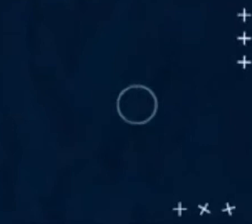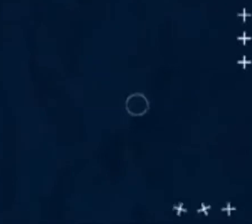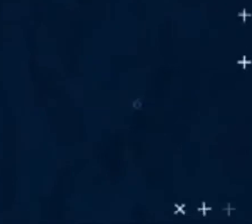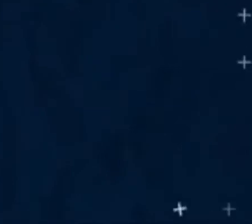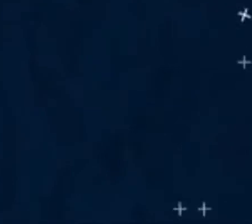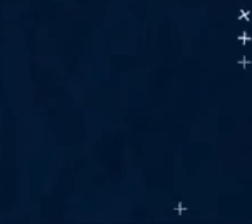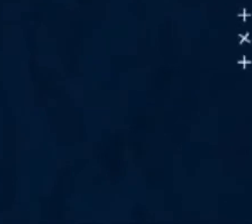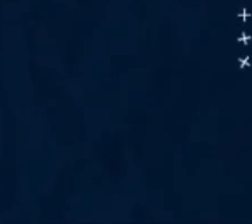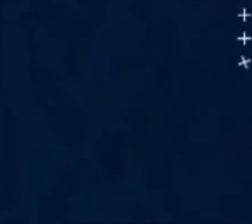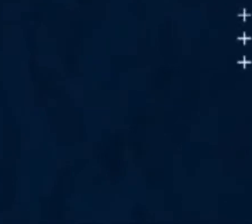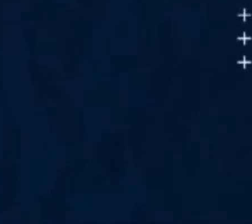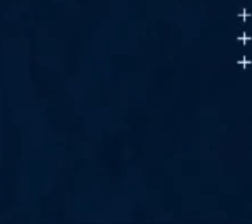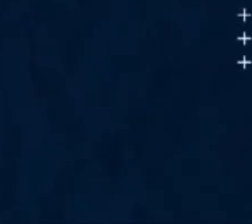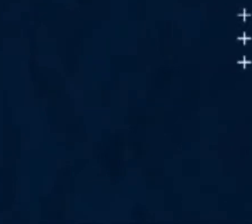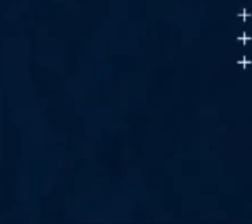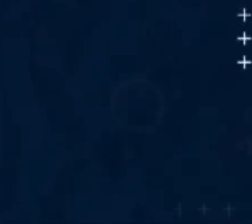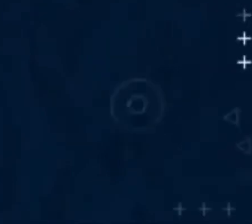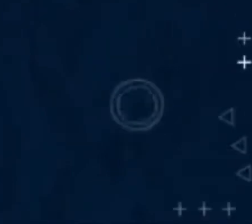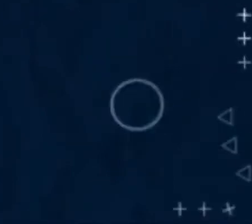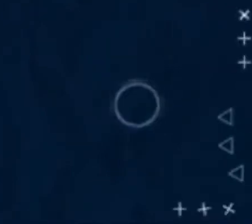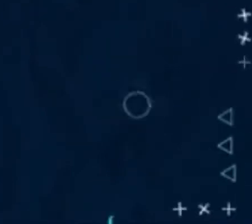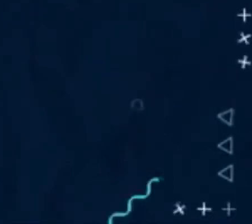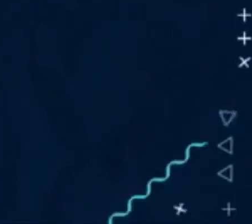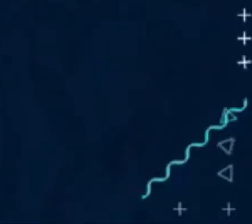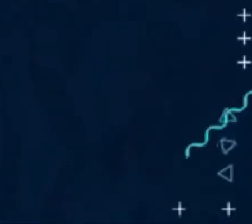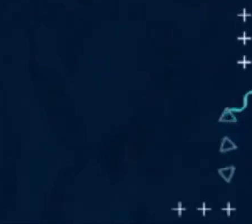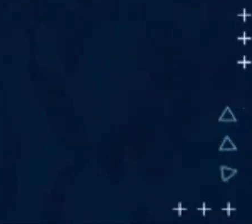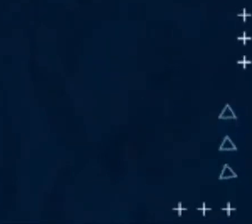composto pode ser escrito em fatores primos.